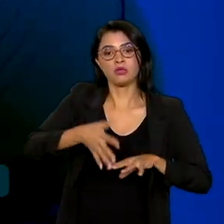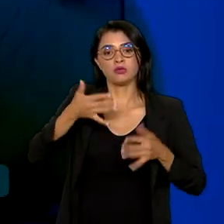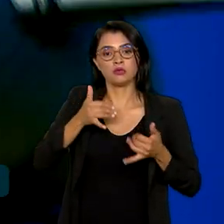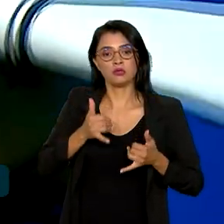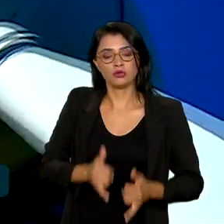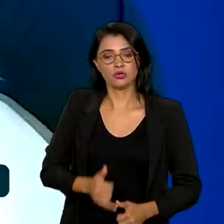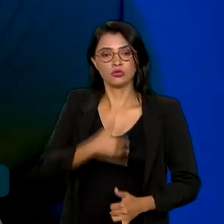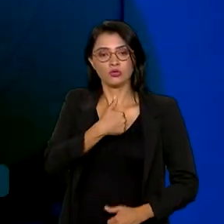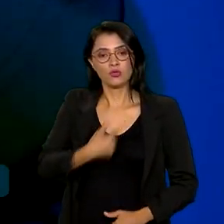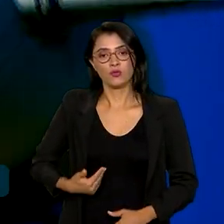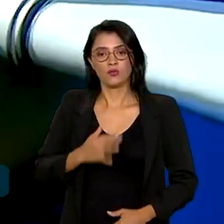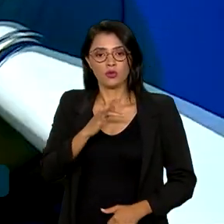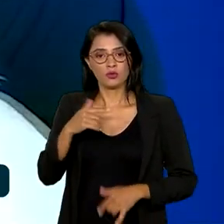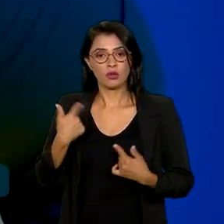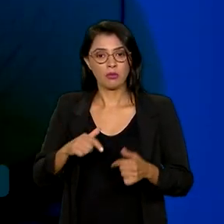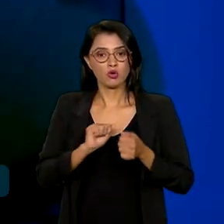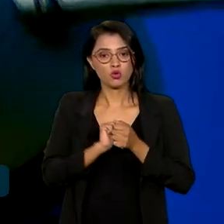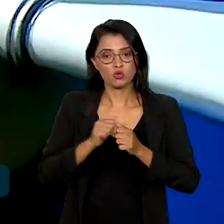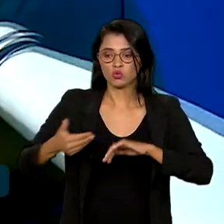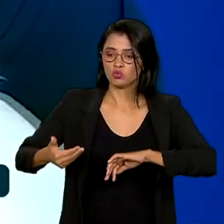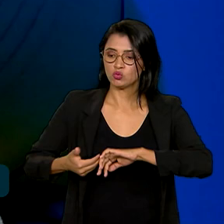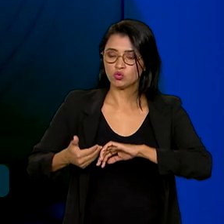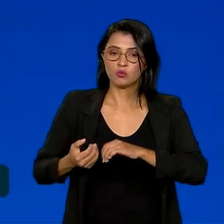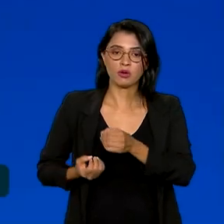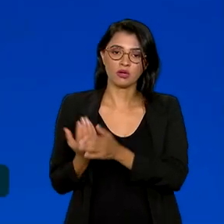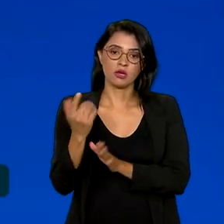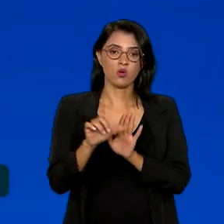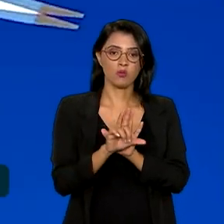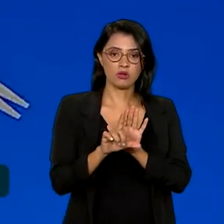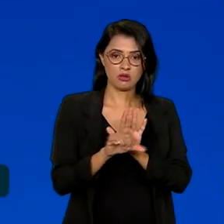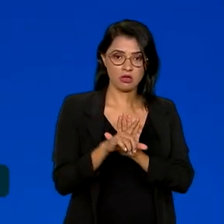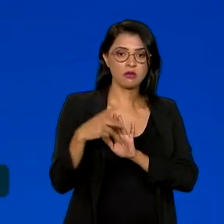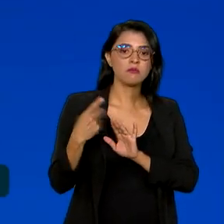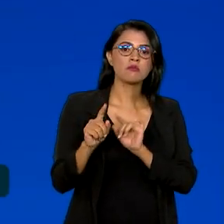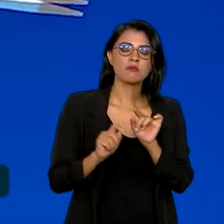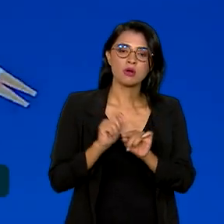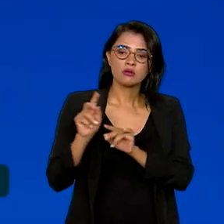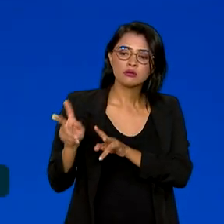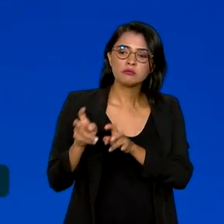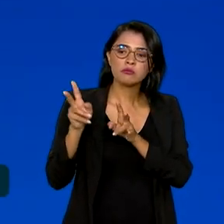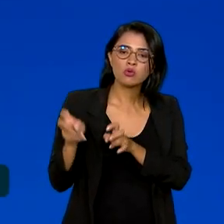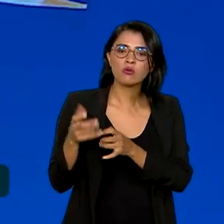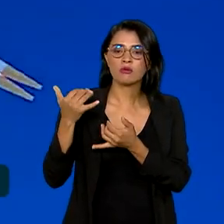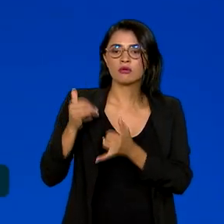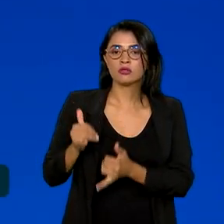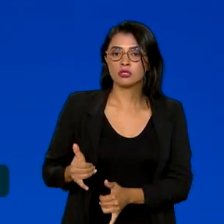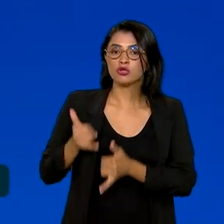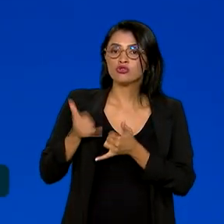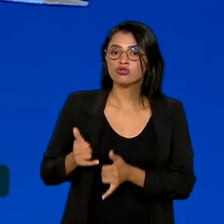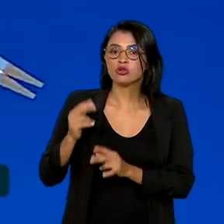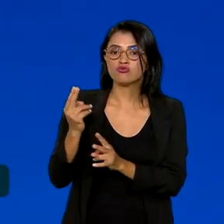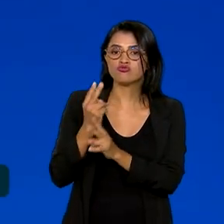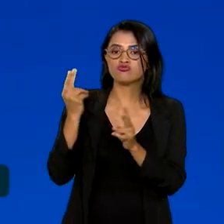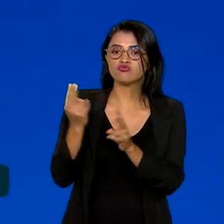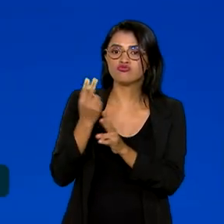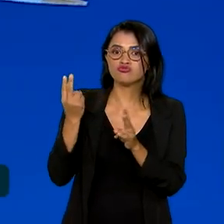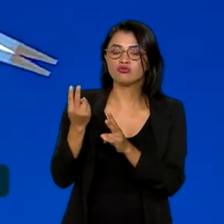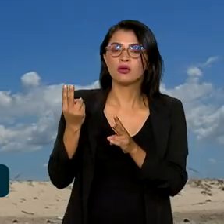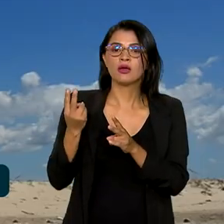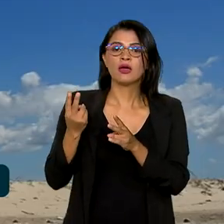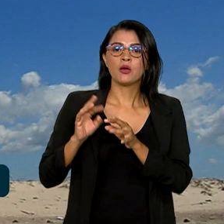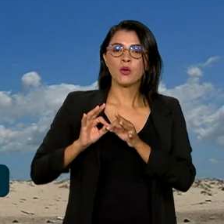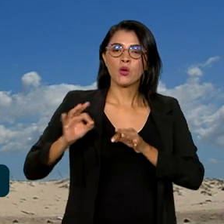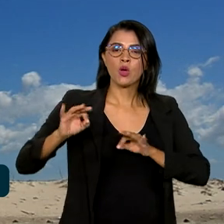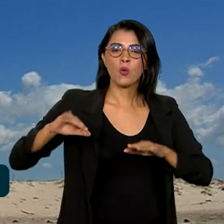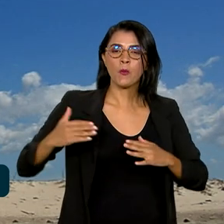trabalha junto ao Congresso em um marco legal para a exploração de energia eólica em alto mar.